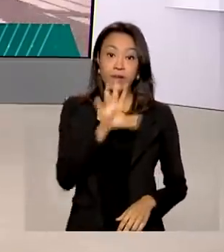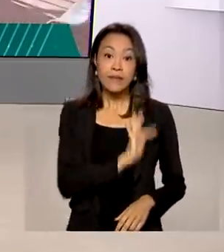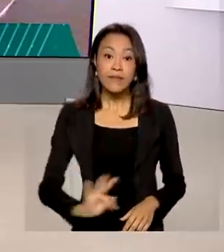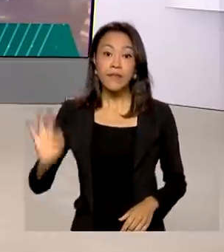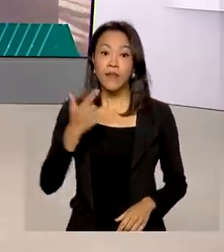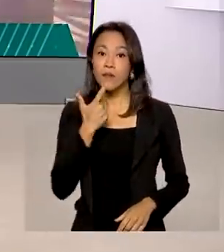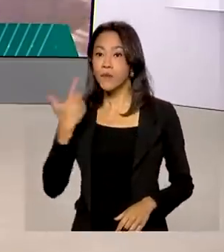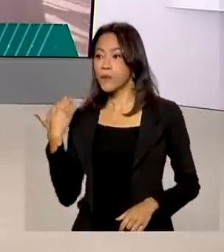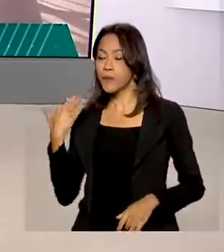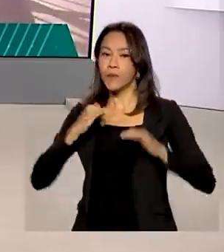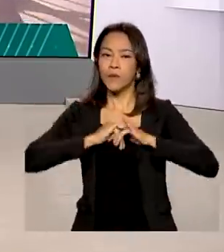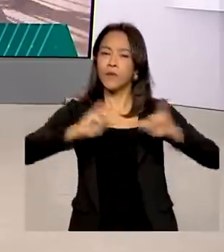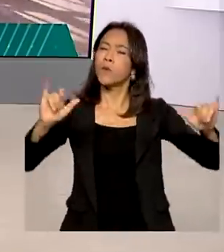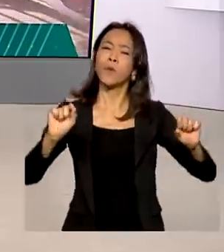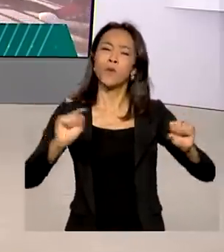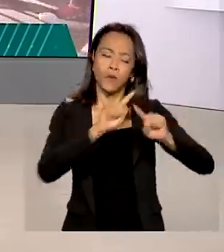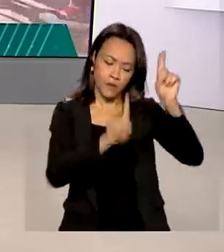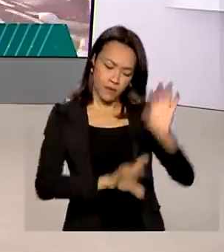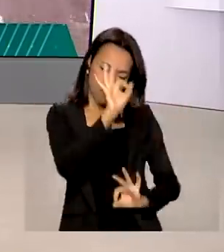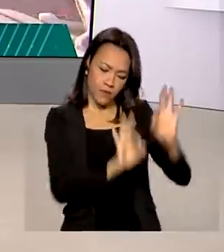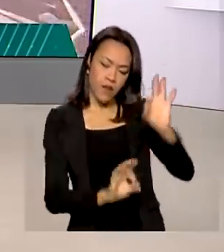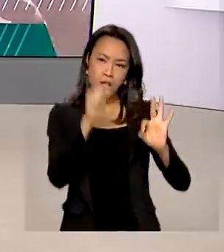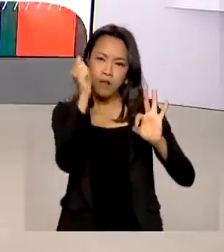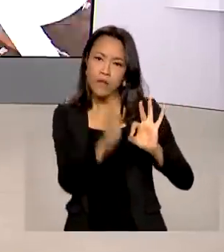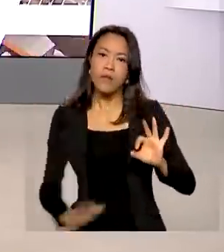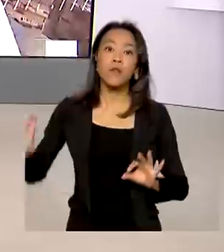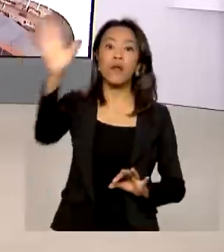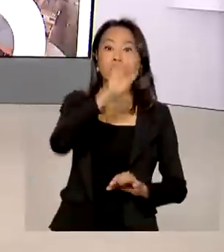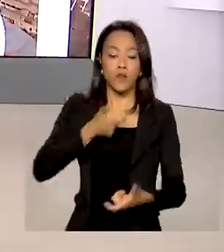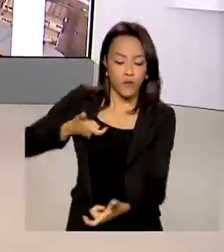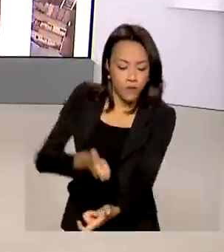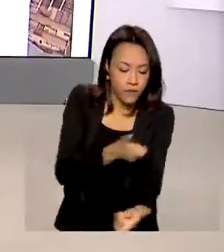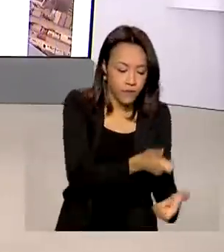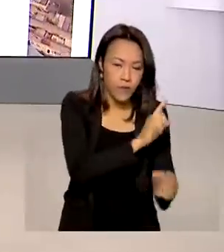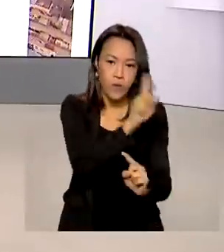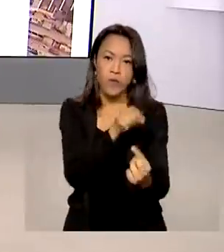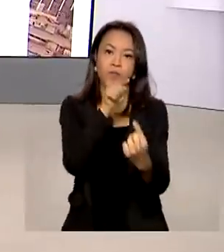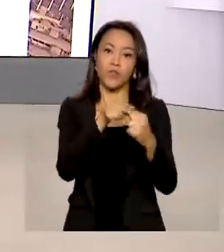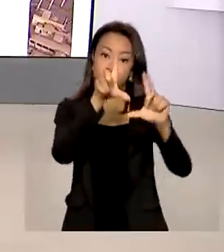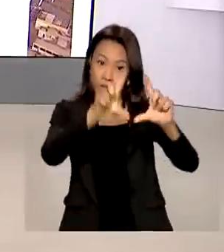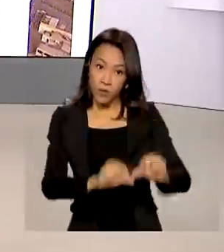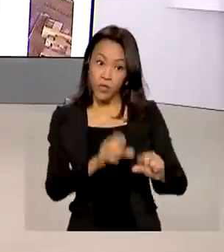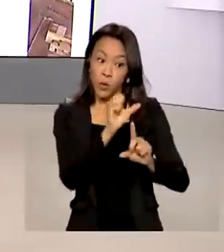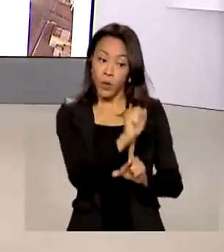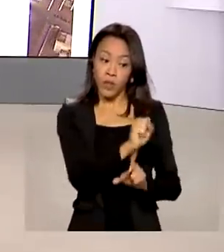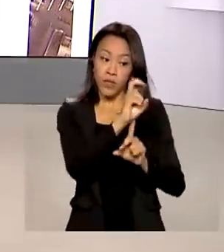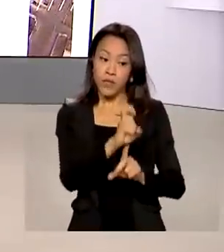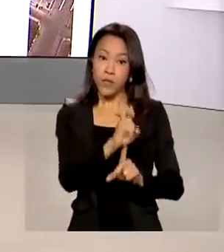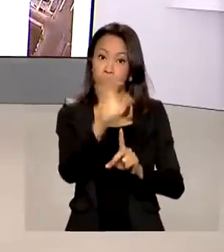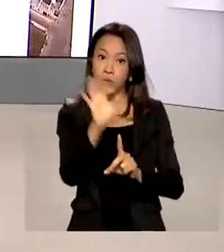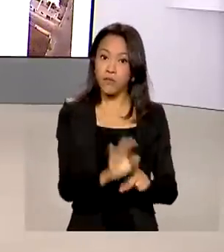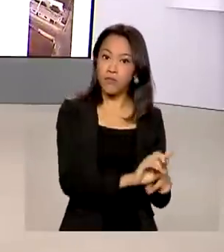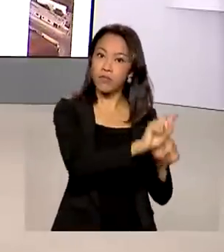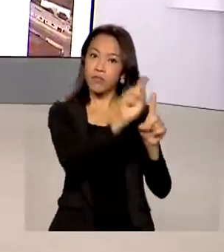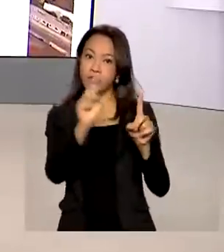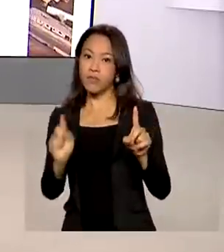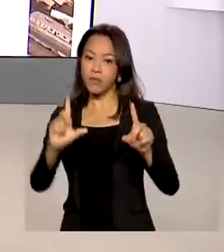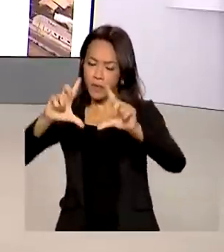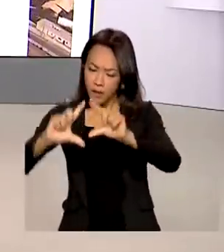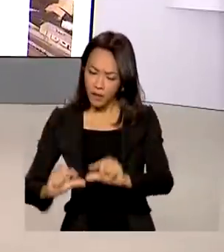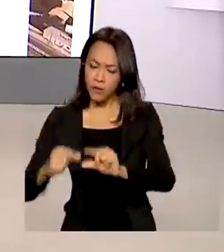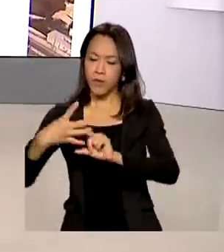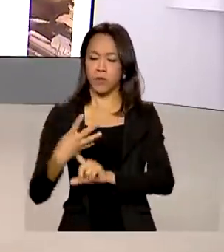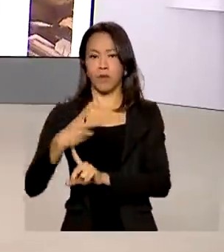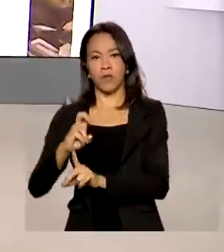lançou o Plano Nacional de Fertilizantes com a meta de reduzir de 85% para 45%